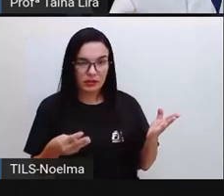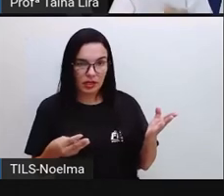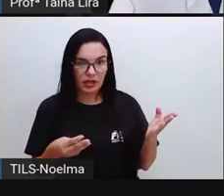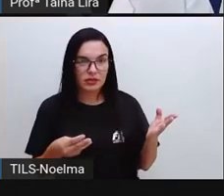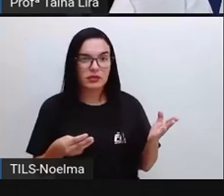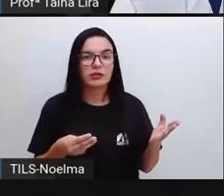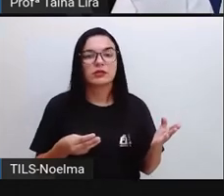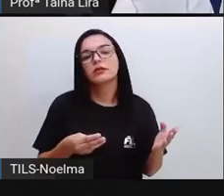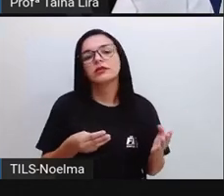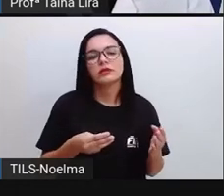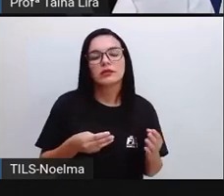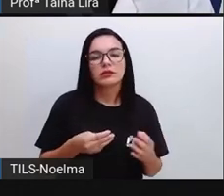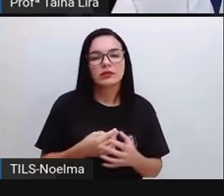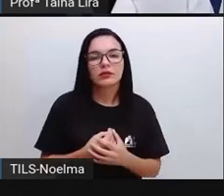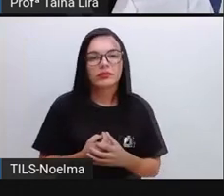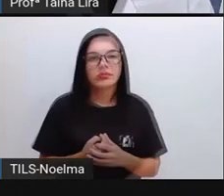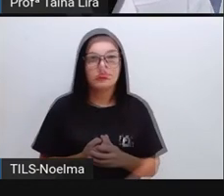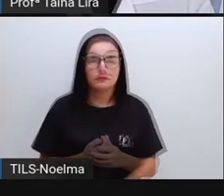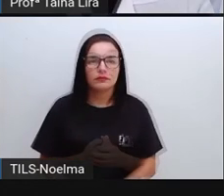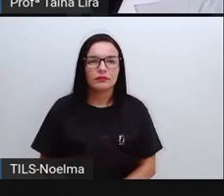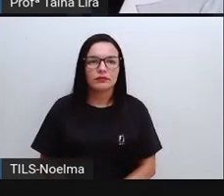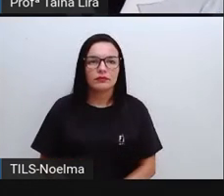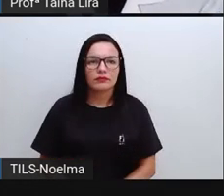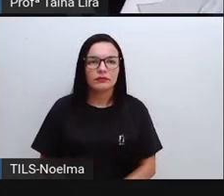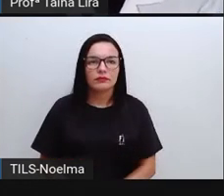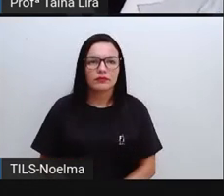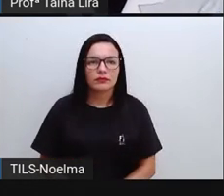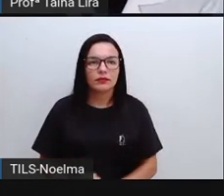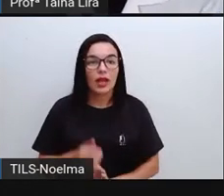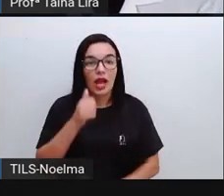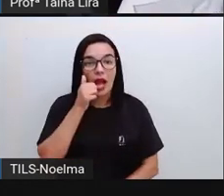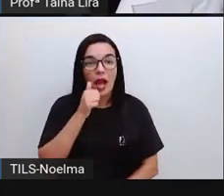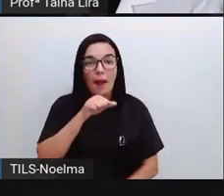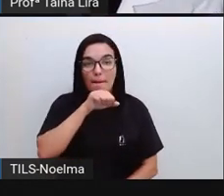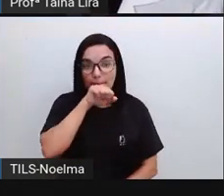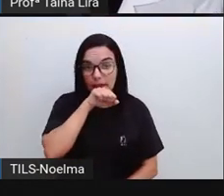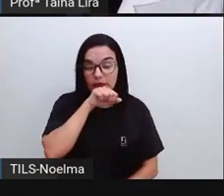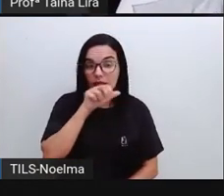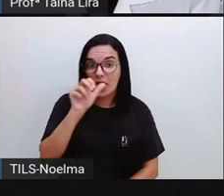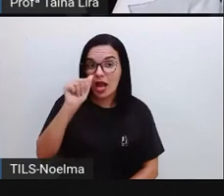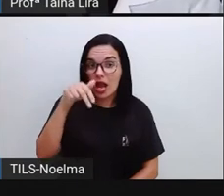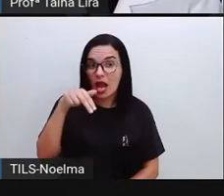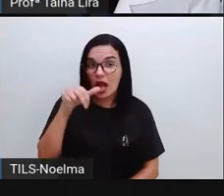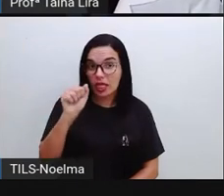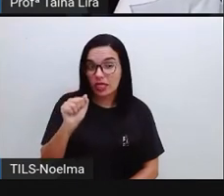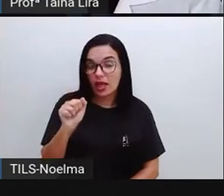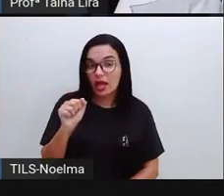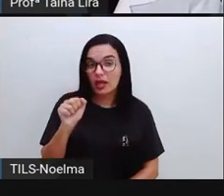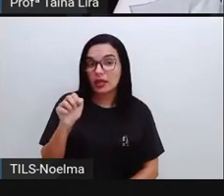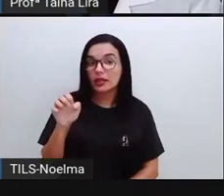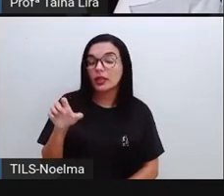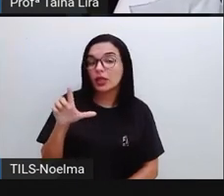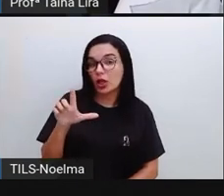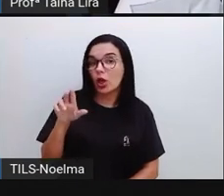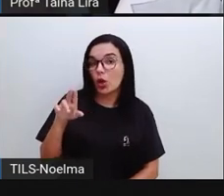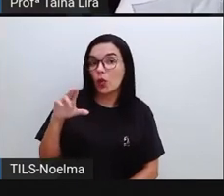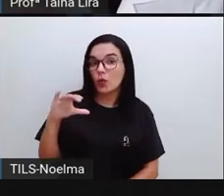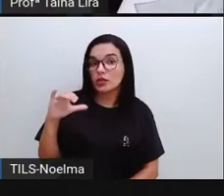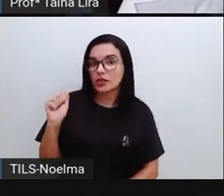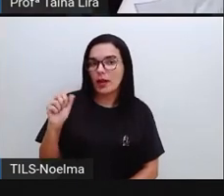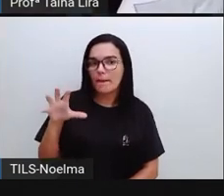É a ficha número 1, tá bom? A mãe de Ana e Lúcia pegaram as fichas para serem atendidas no posto